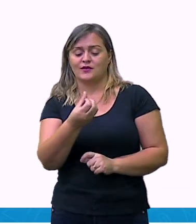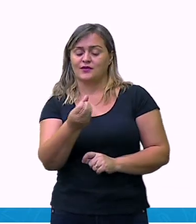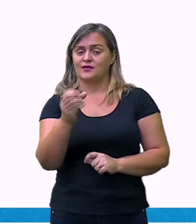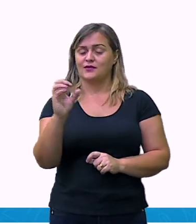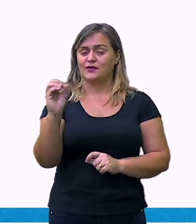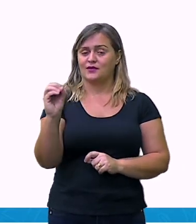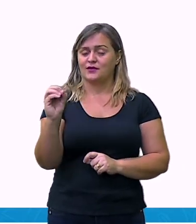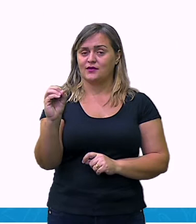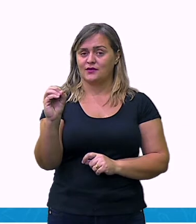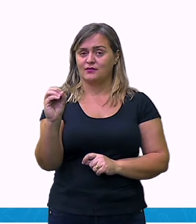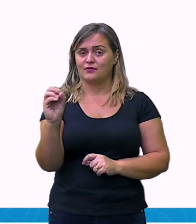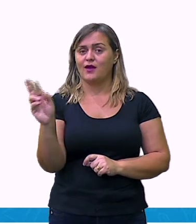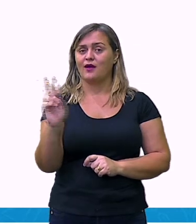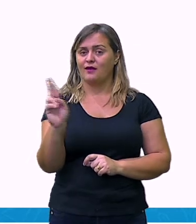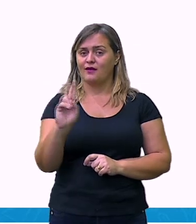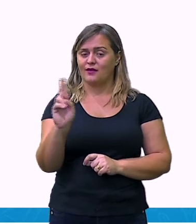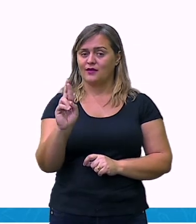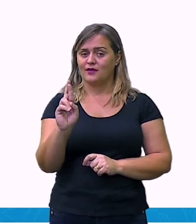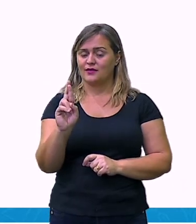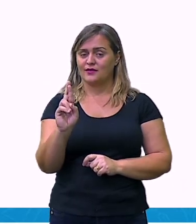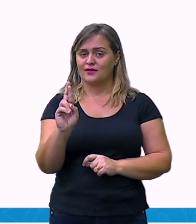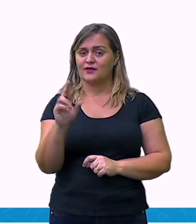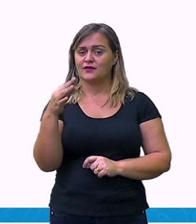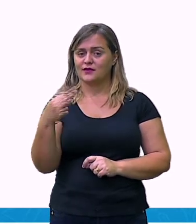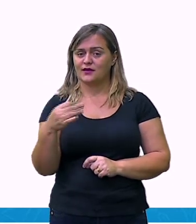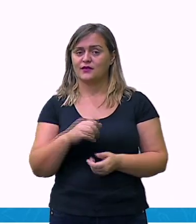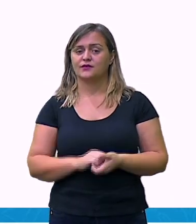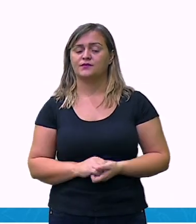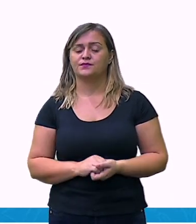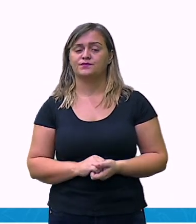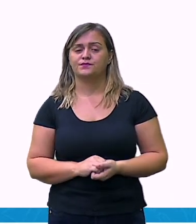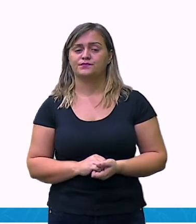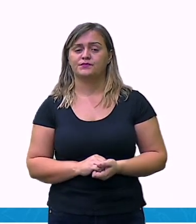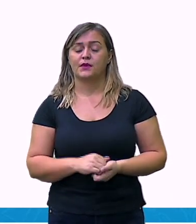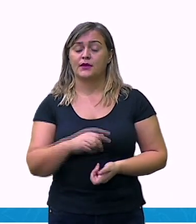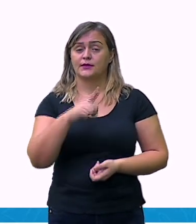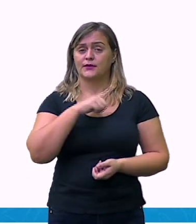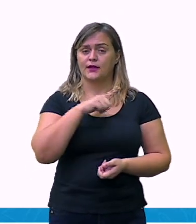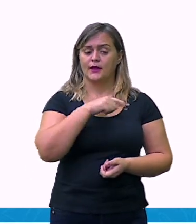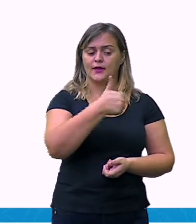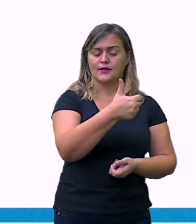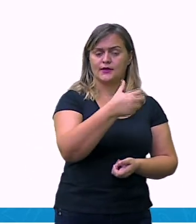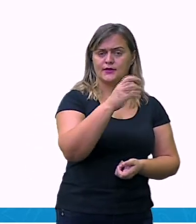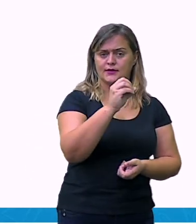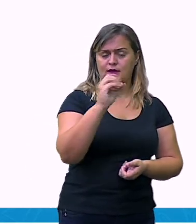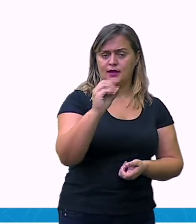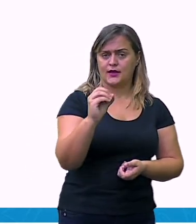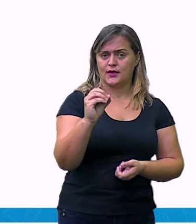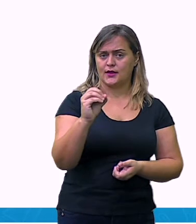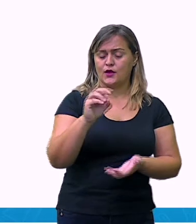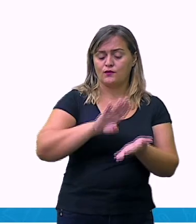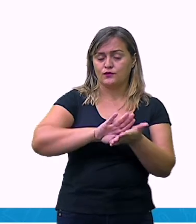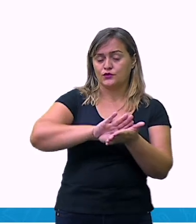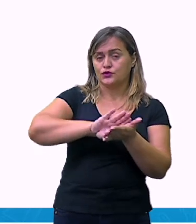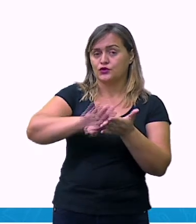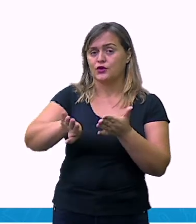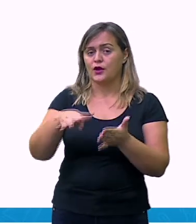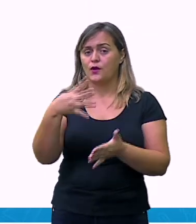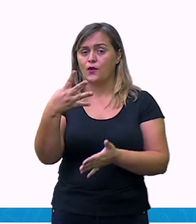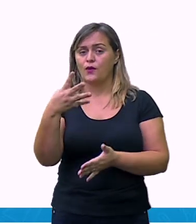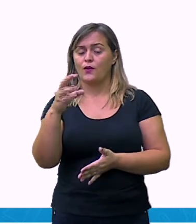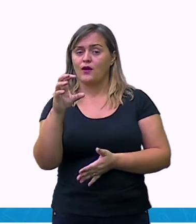Sessenta reais eu irei pagar nesse produto. Ou seja, a cada cem reais que esse produto custar,